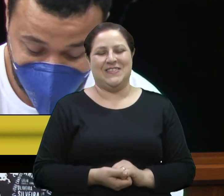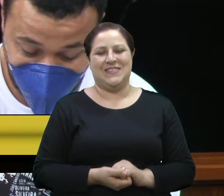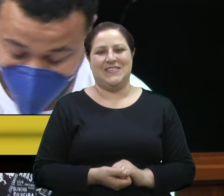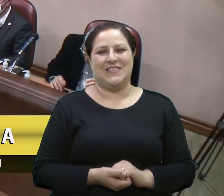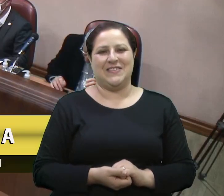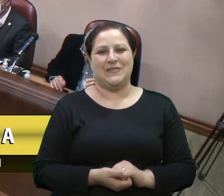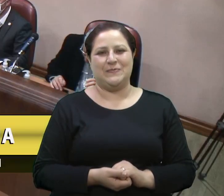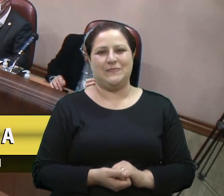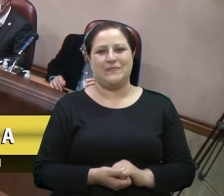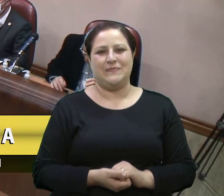Próxima escrita, o vereador Xuxa.